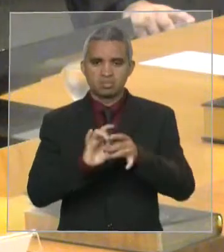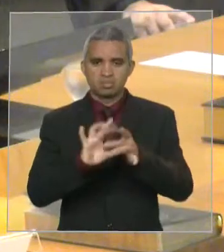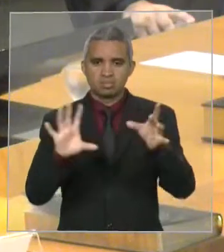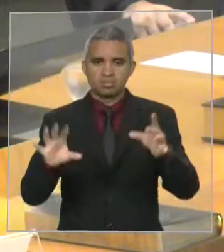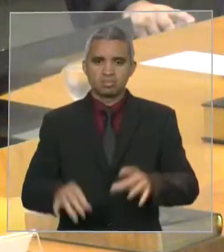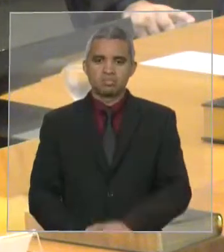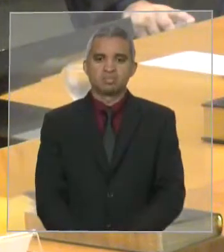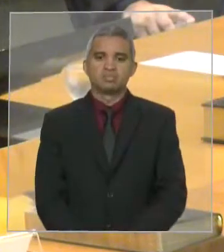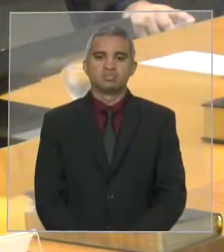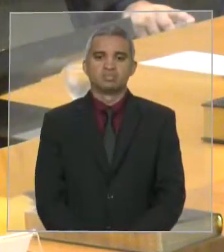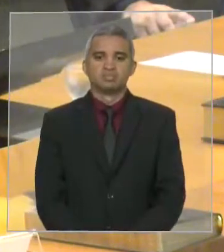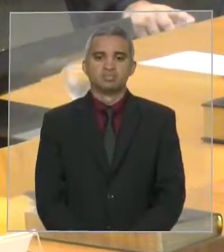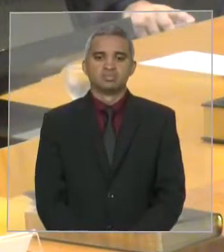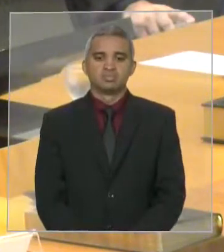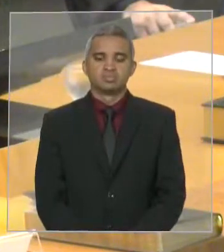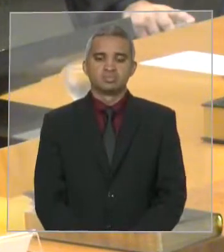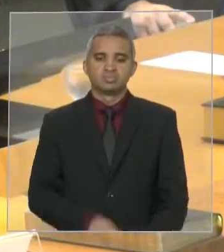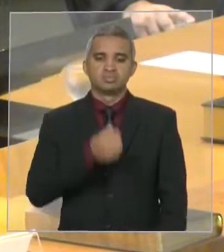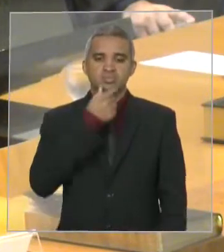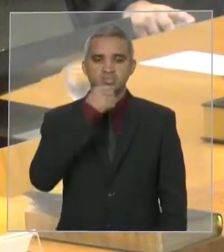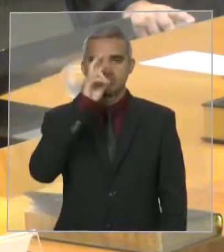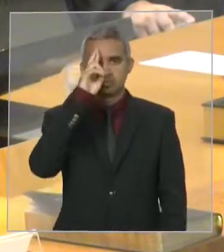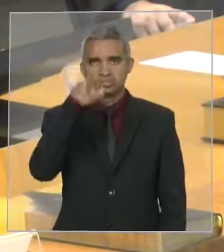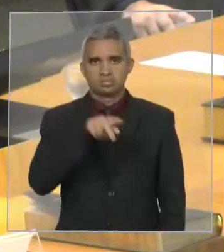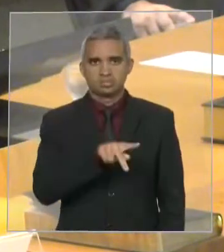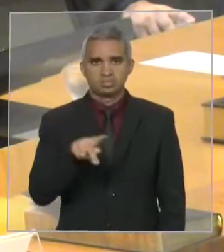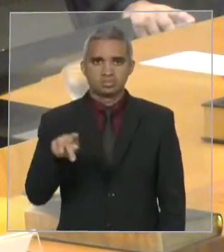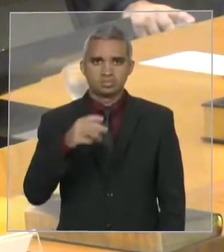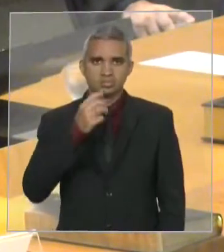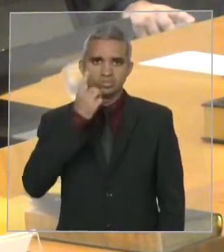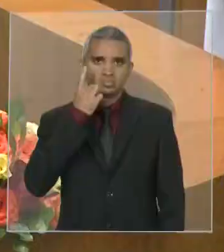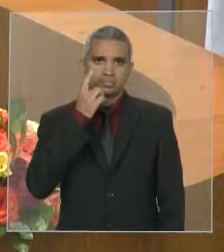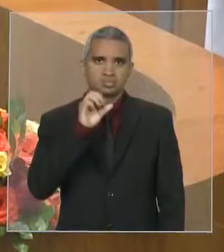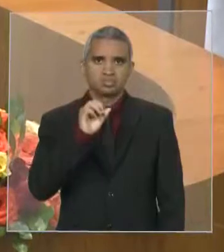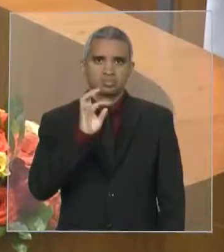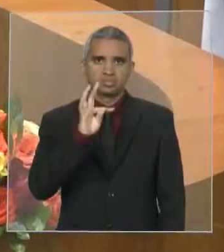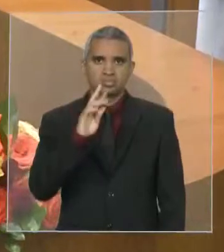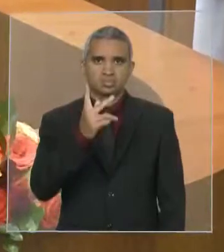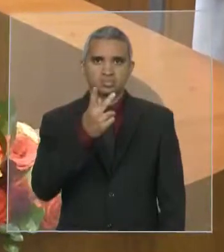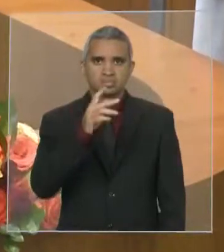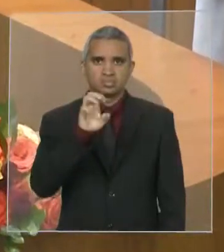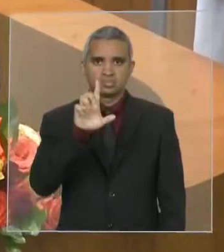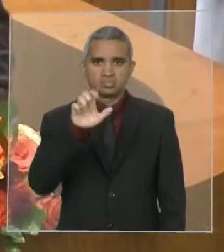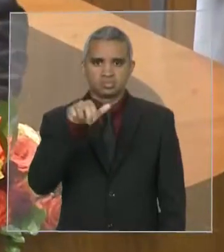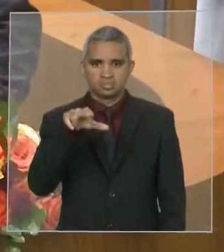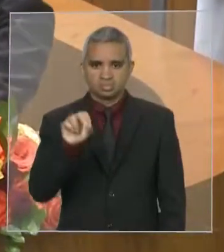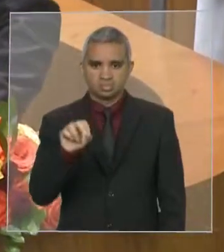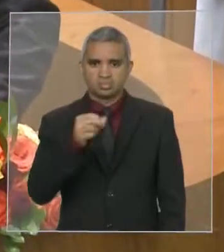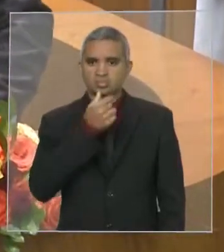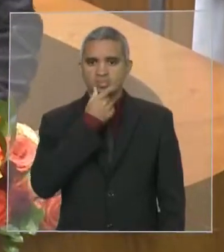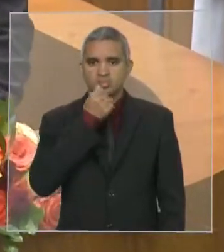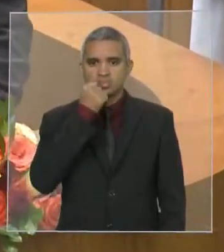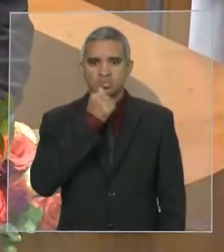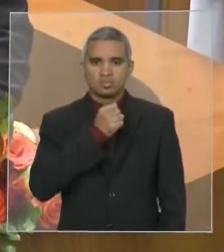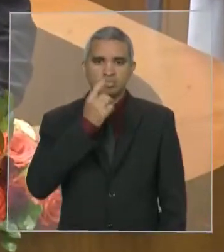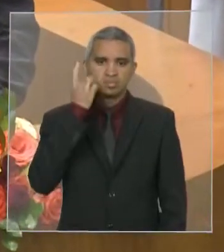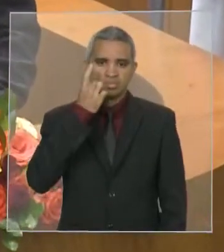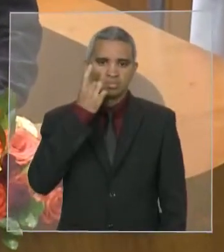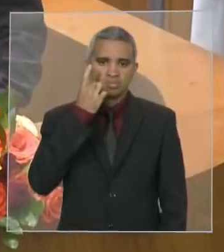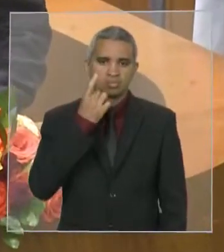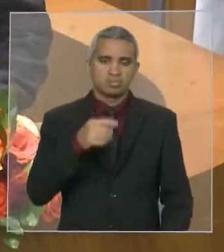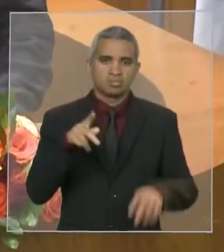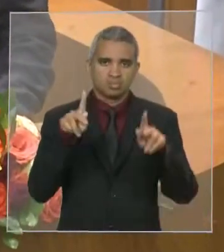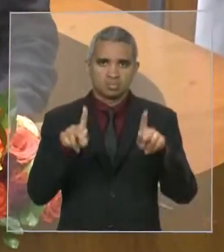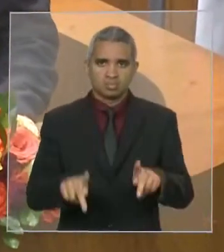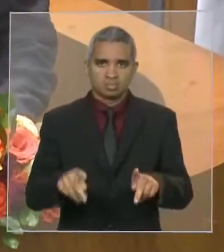Senhor presidente Otelino Neto, senhoras e senhores deputados, galeria, imprensa, povo do